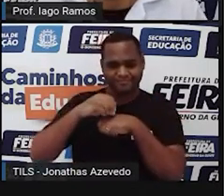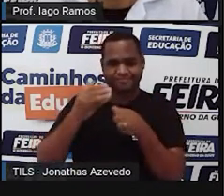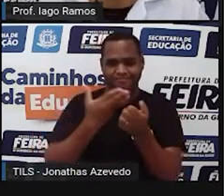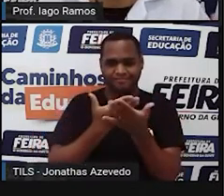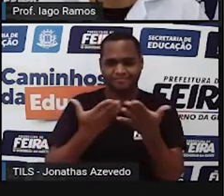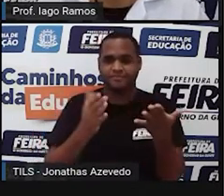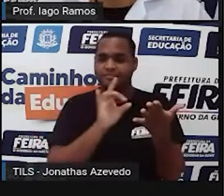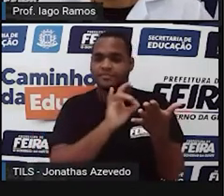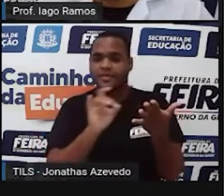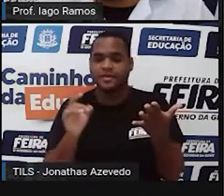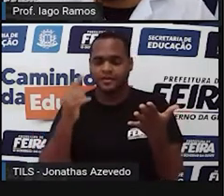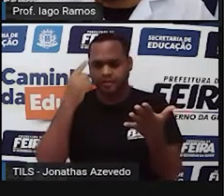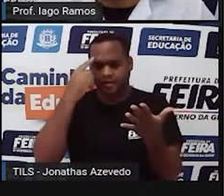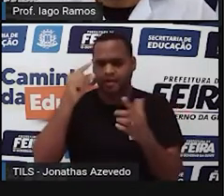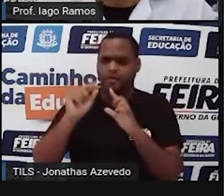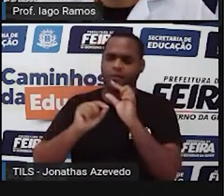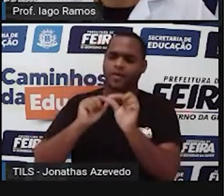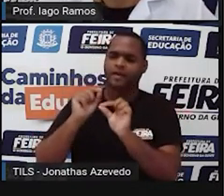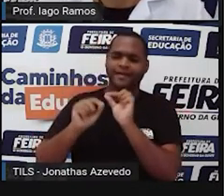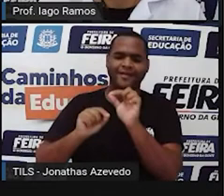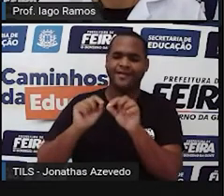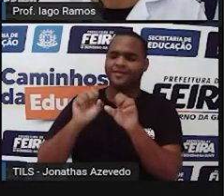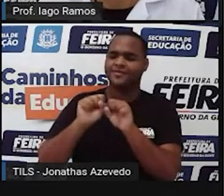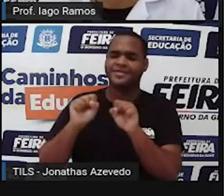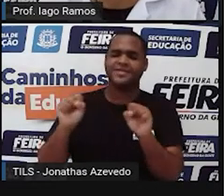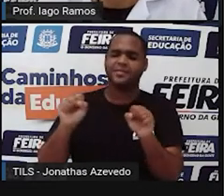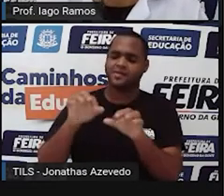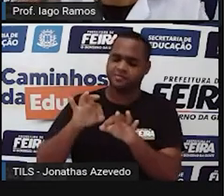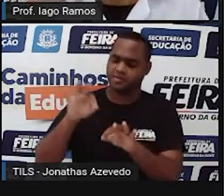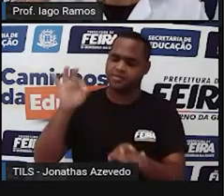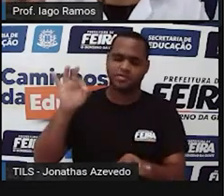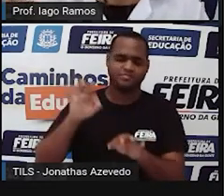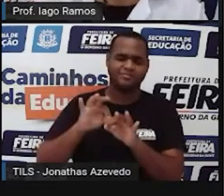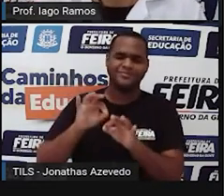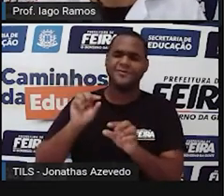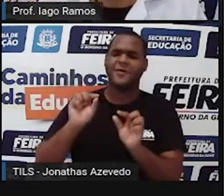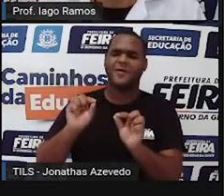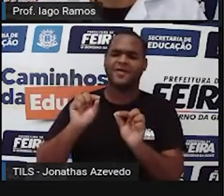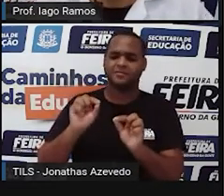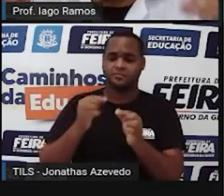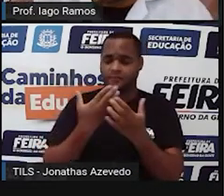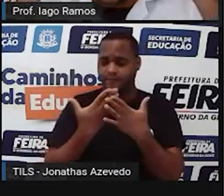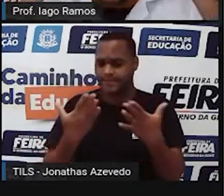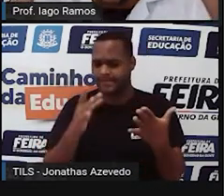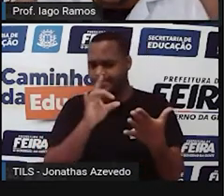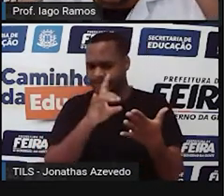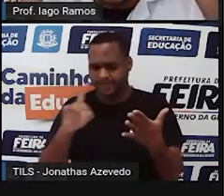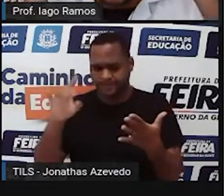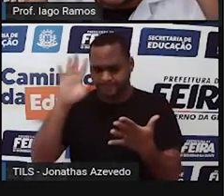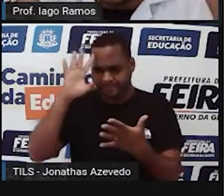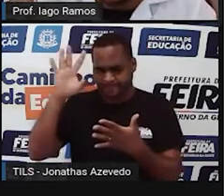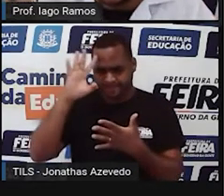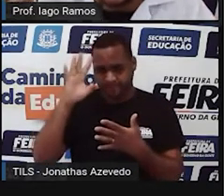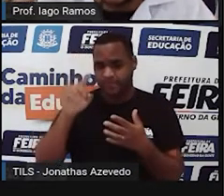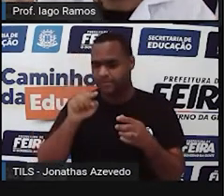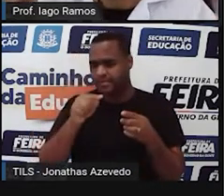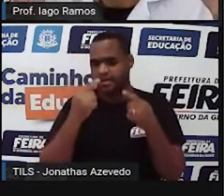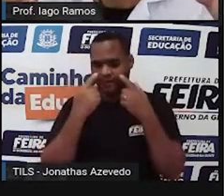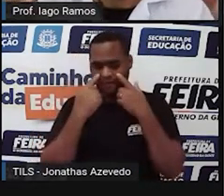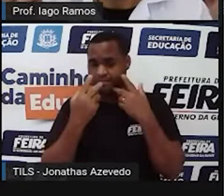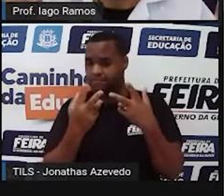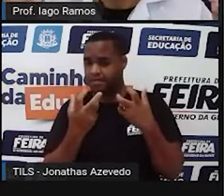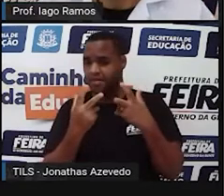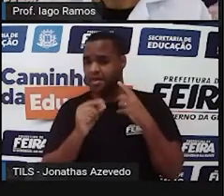sobre o que é, né, o que são sistemas de medidas. E você aí, né, só pra gente ver se você conseguiu mesmo